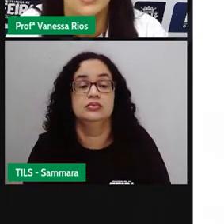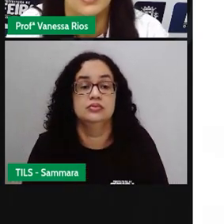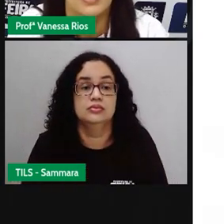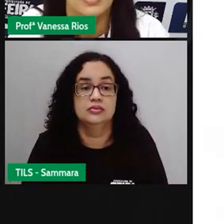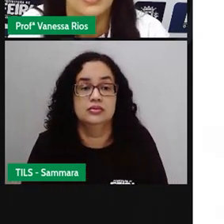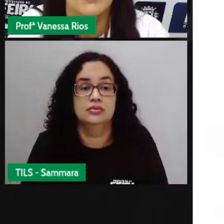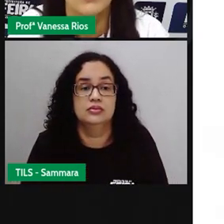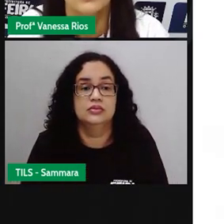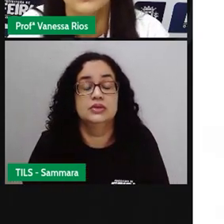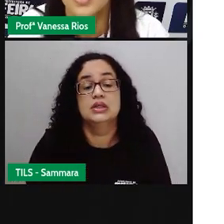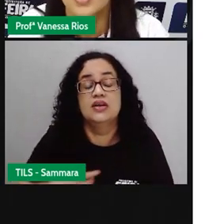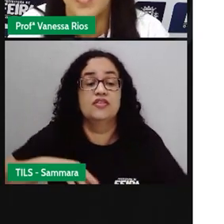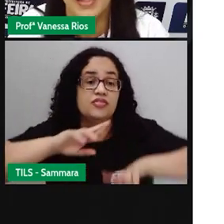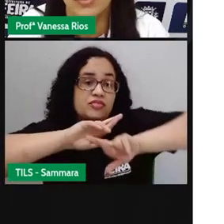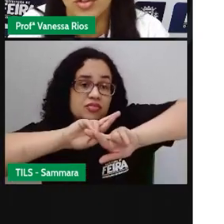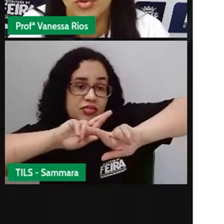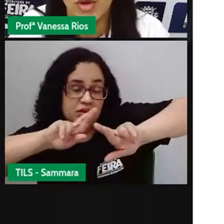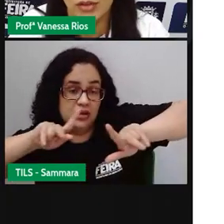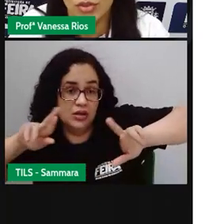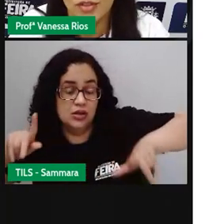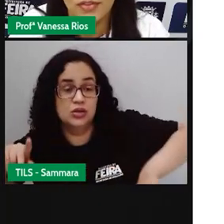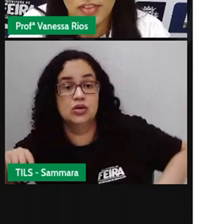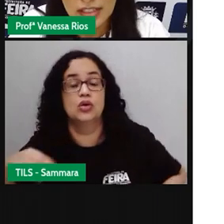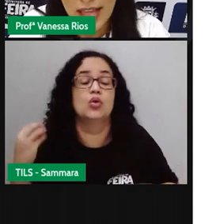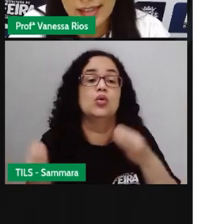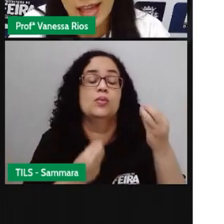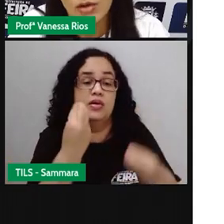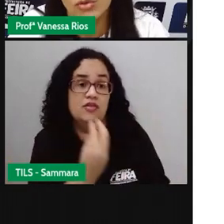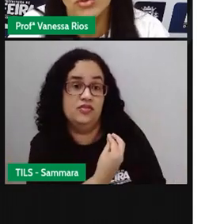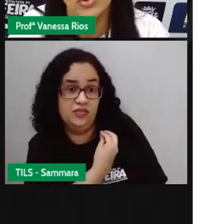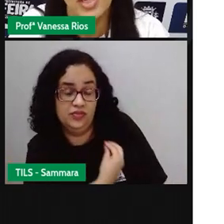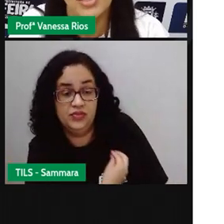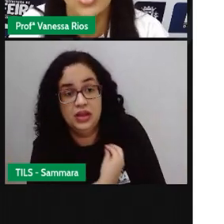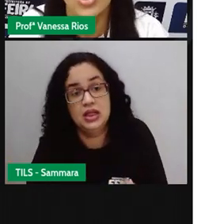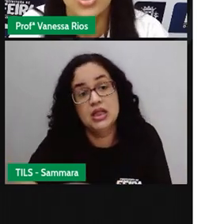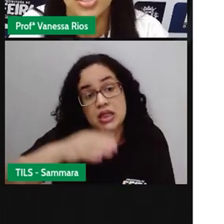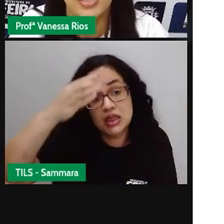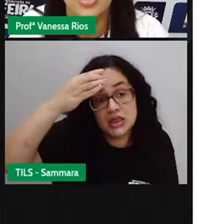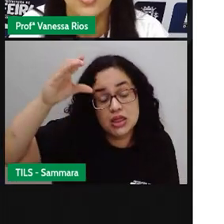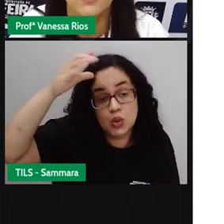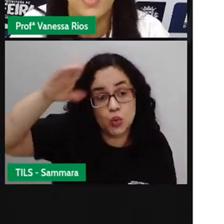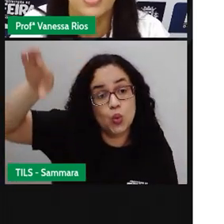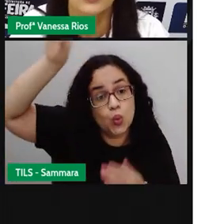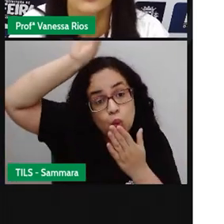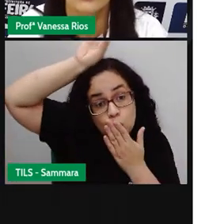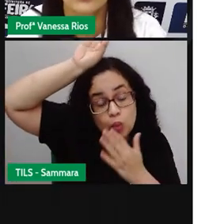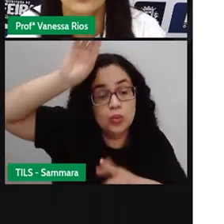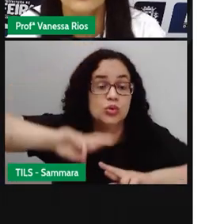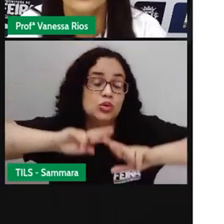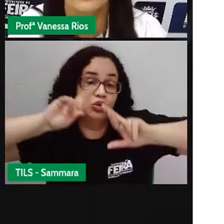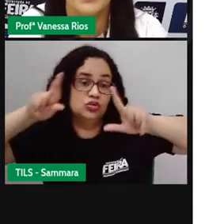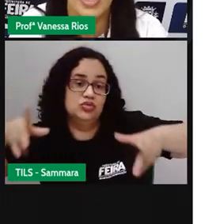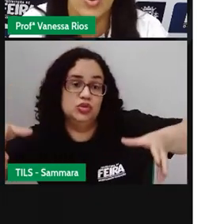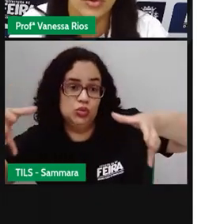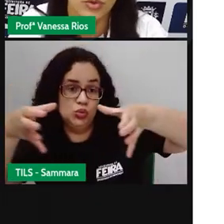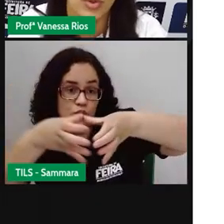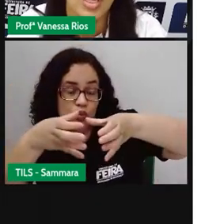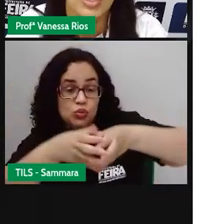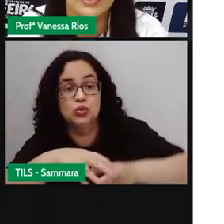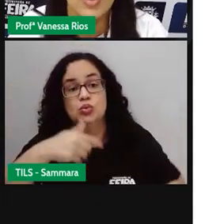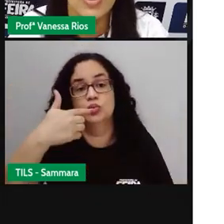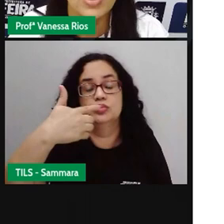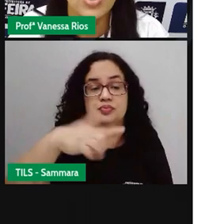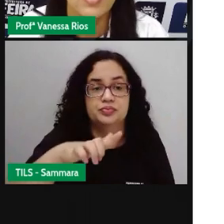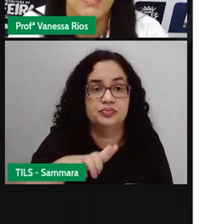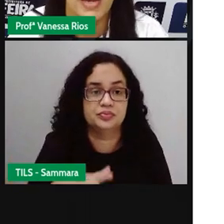e muitos aspectos no modo de vida e na cultura indígena que diferem de um grupo para outro.